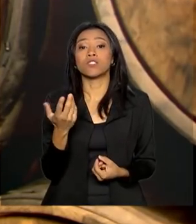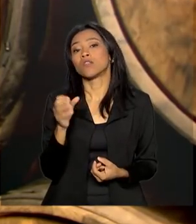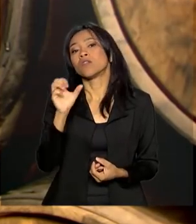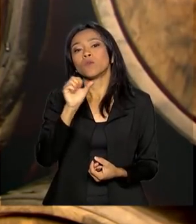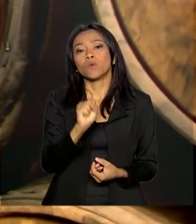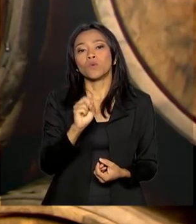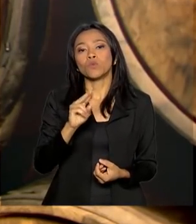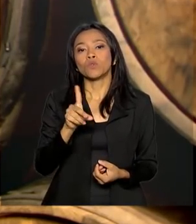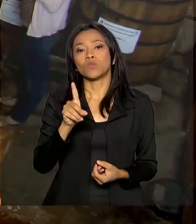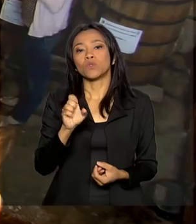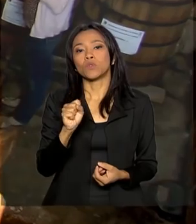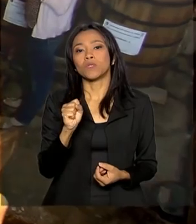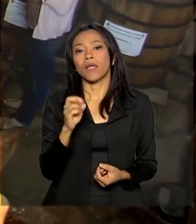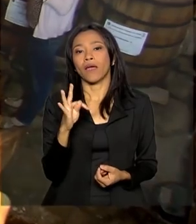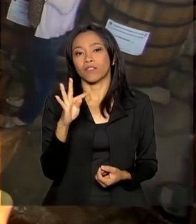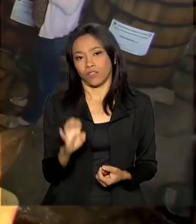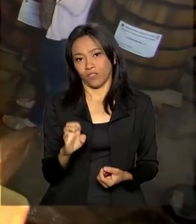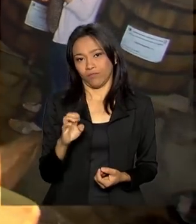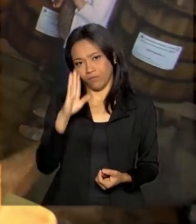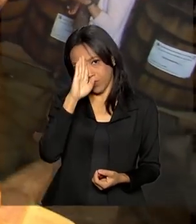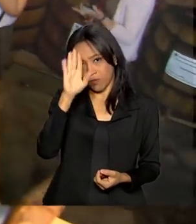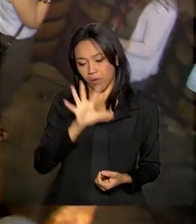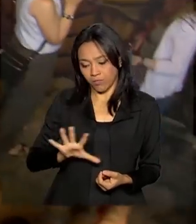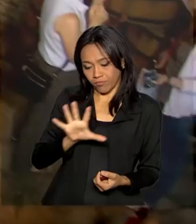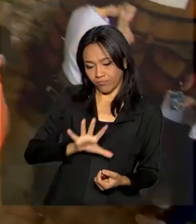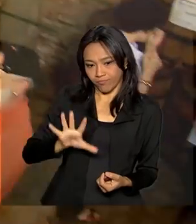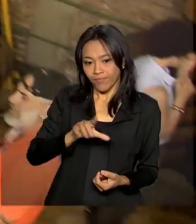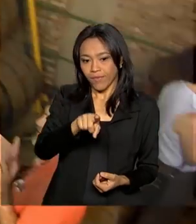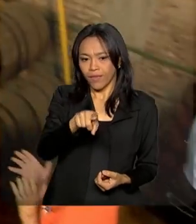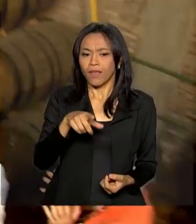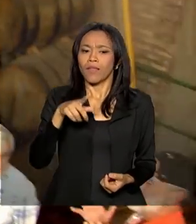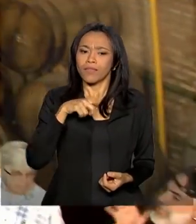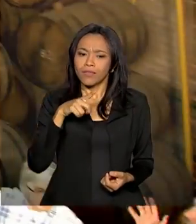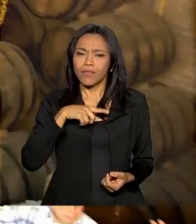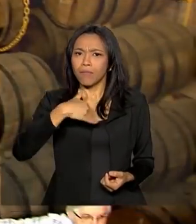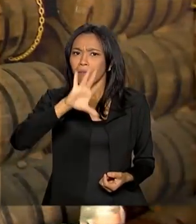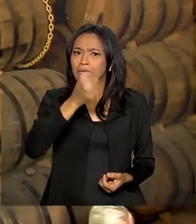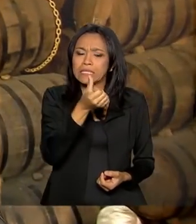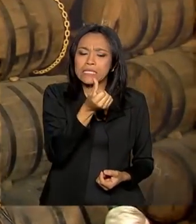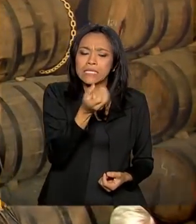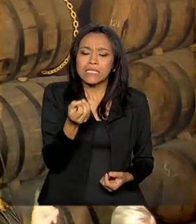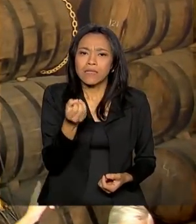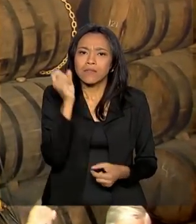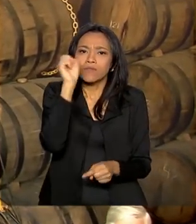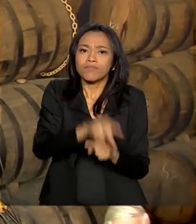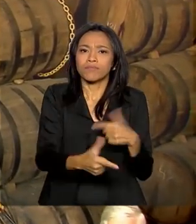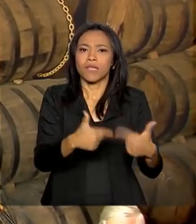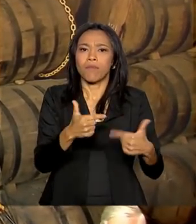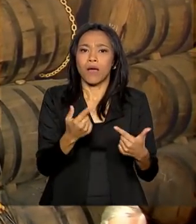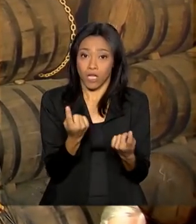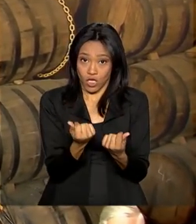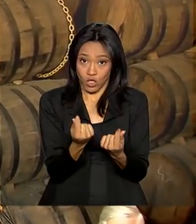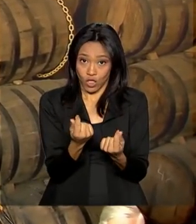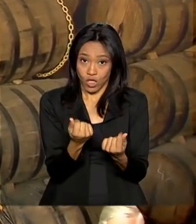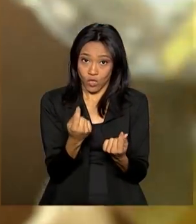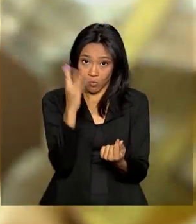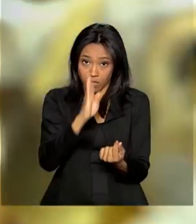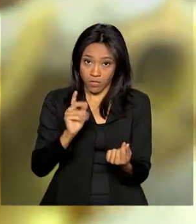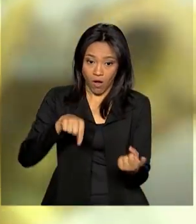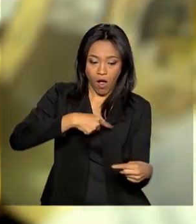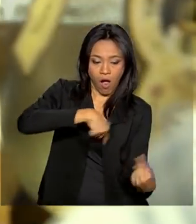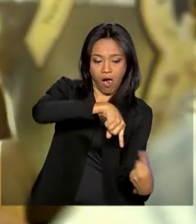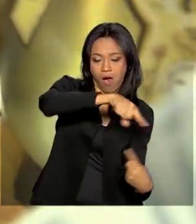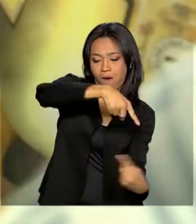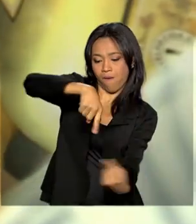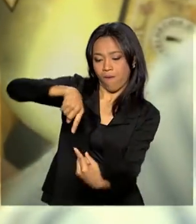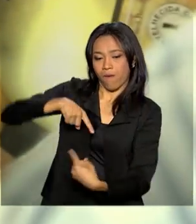Além de ser uma arte, fazer a bebida gera mais de 600 mil empregos e ajuda a movimentar a economia do país. Os